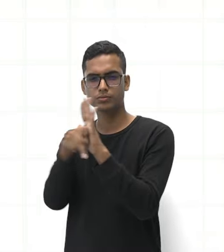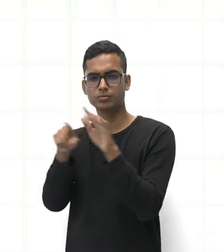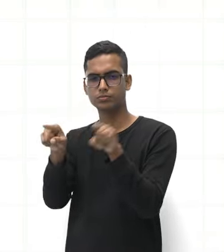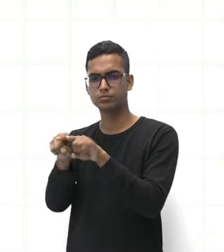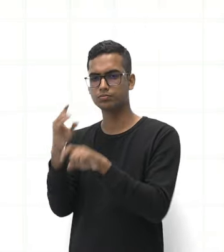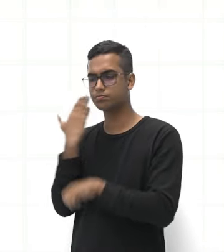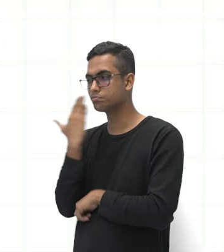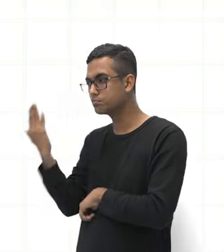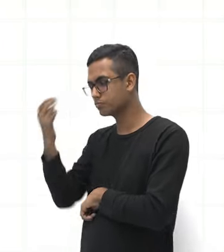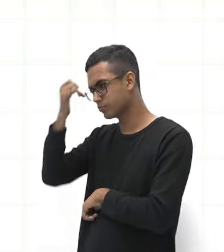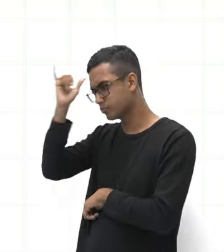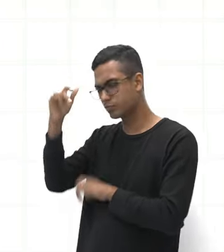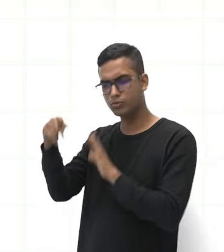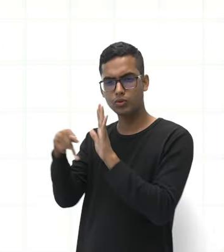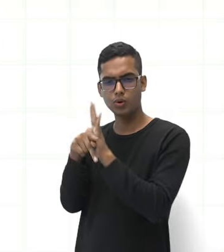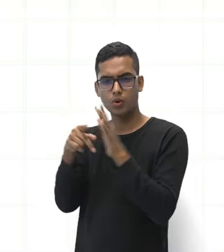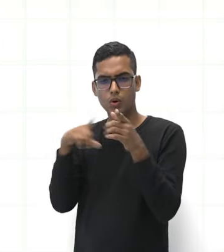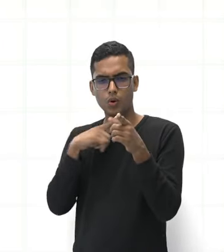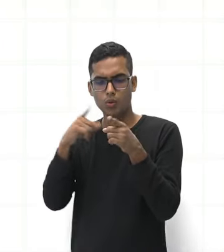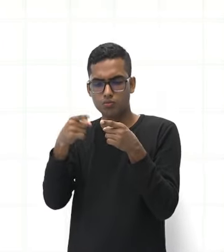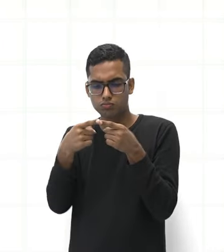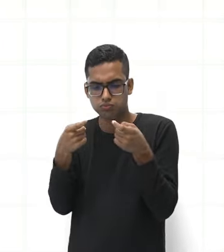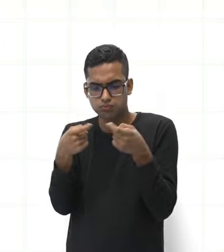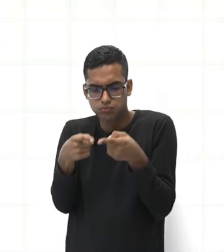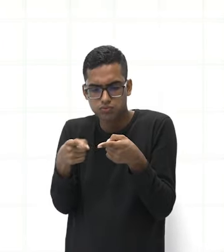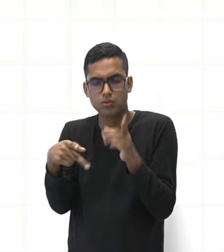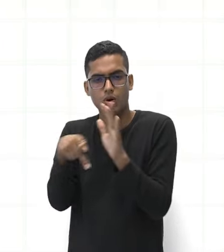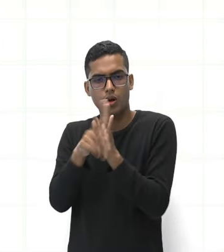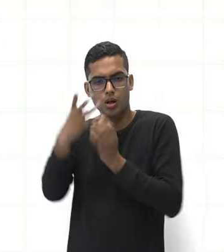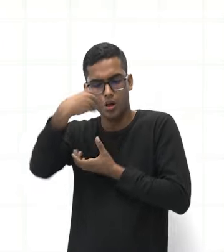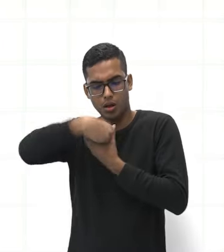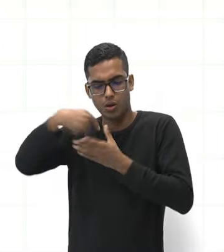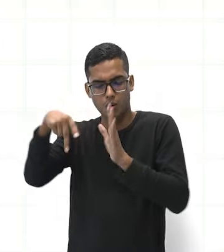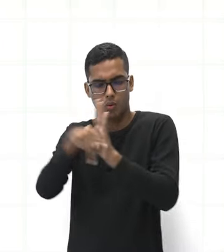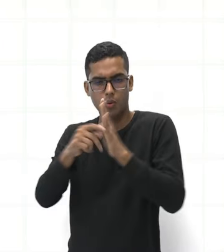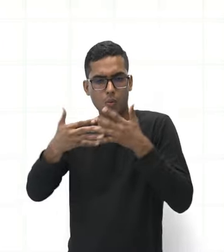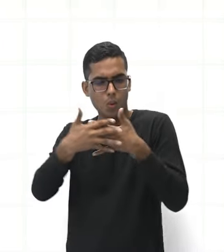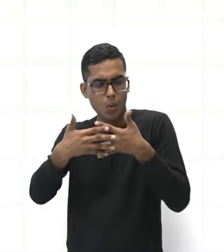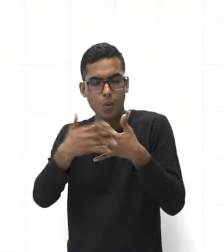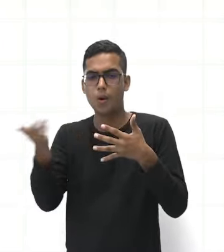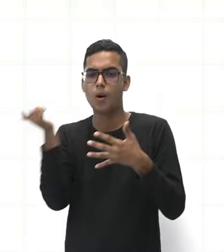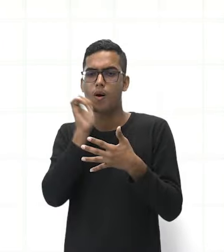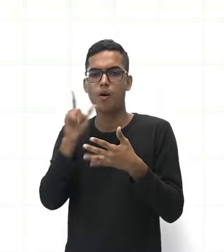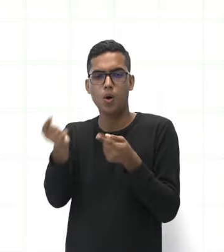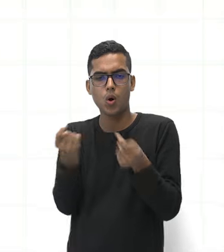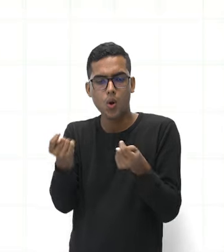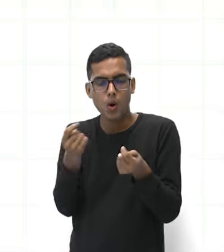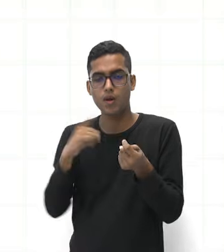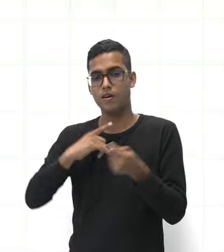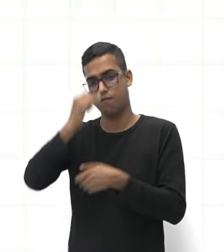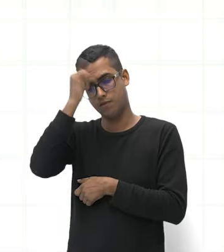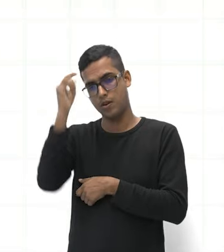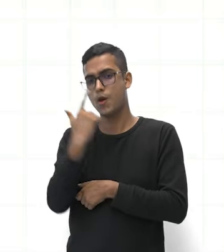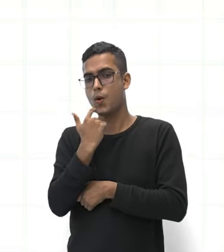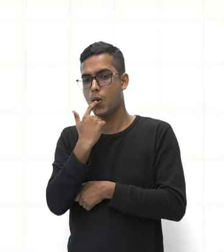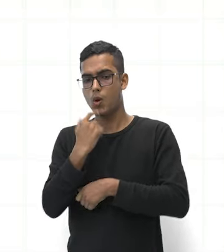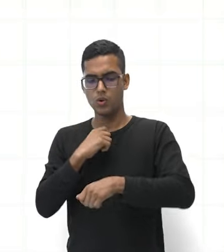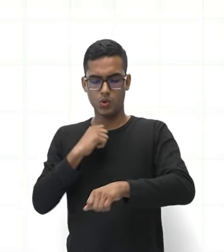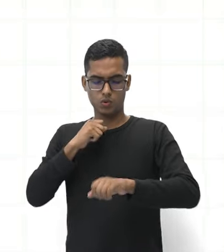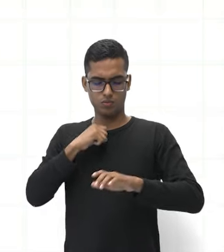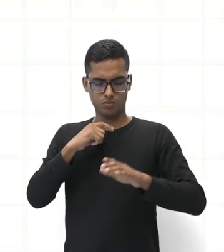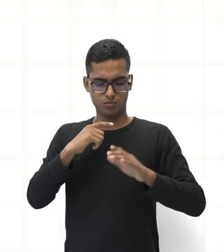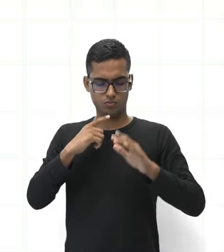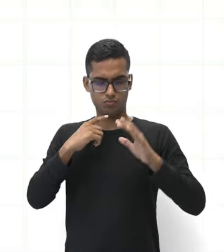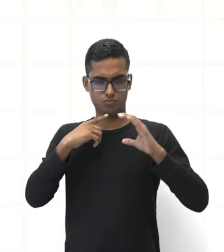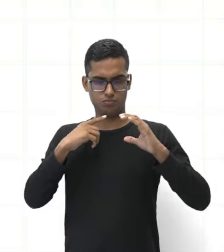E com isso, nós passamos para o quê? Para os tipos de músculos, né,